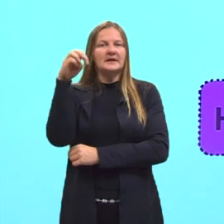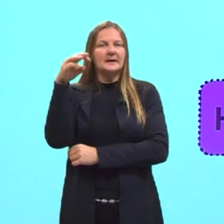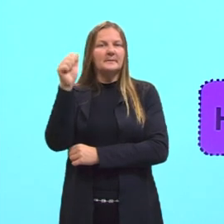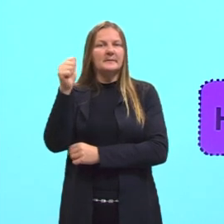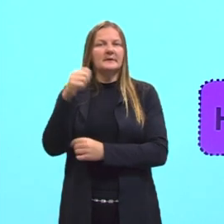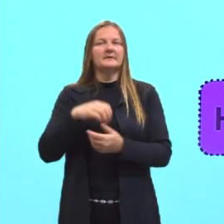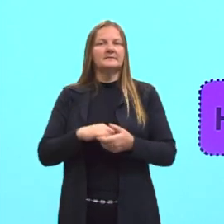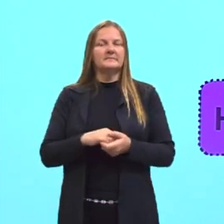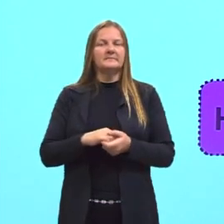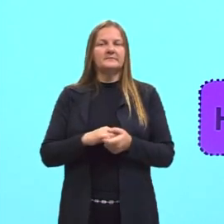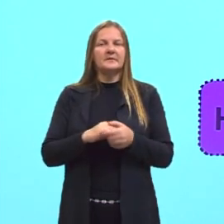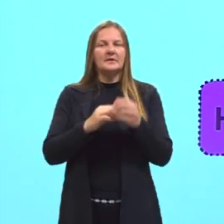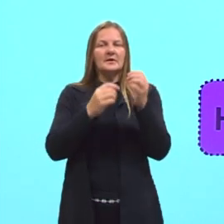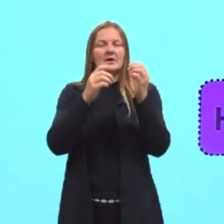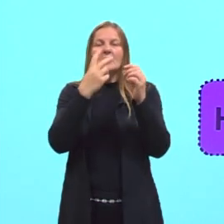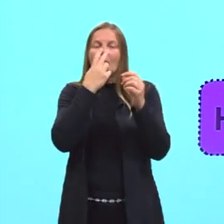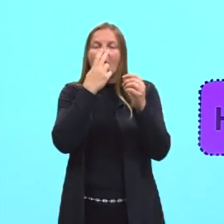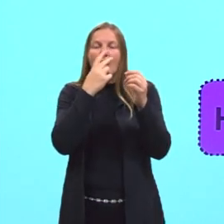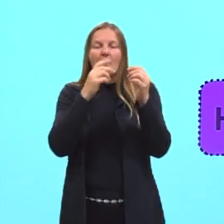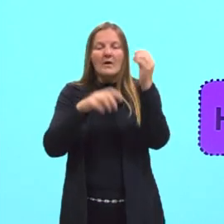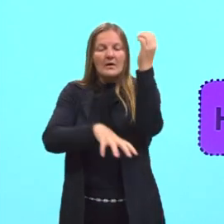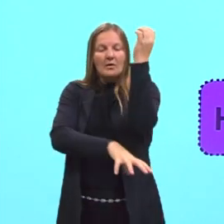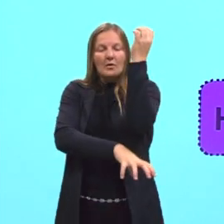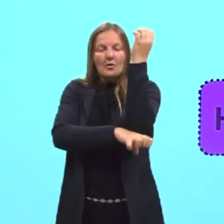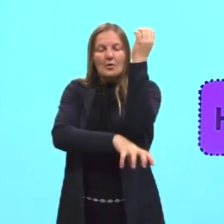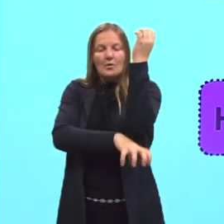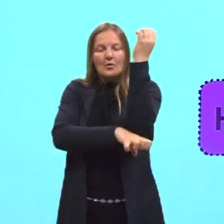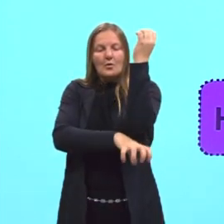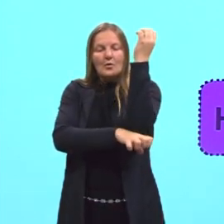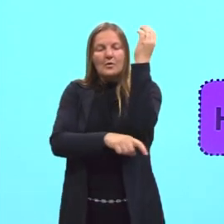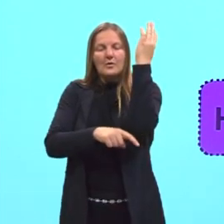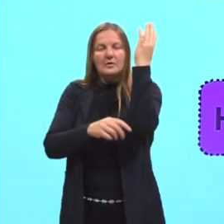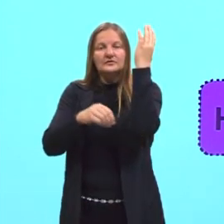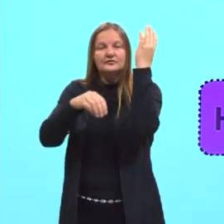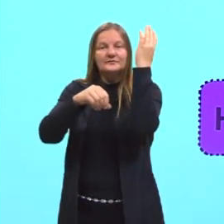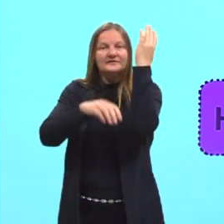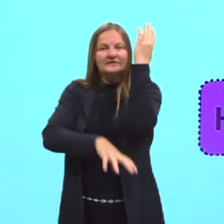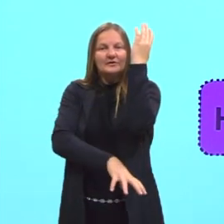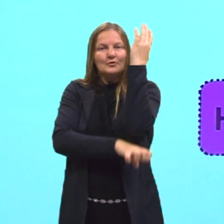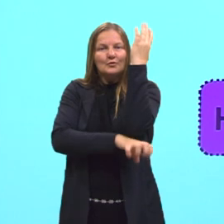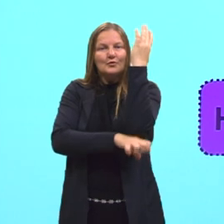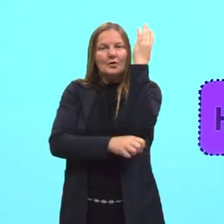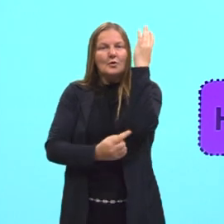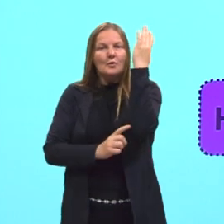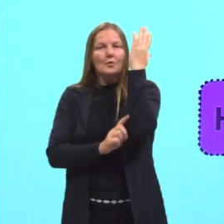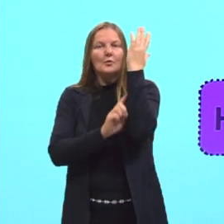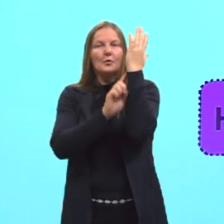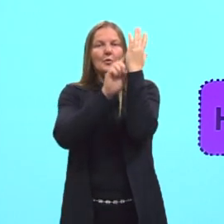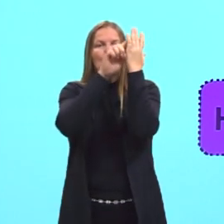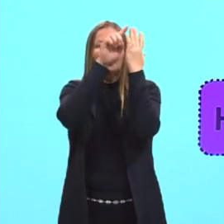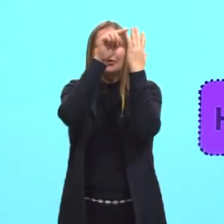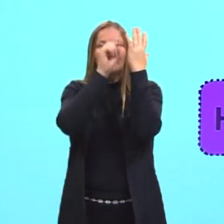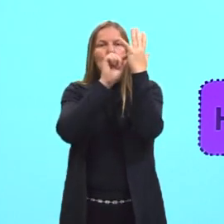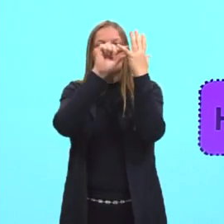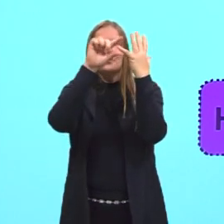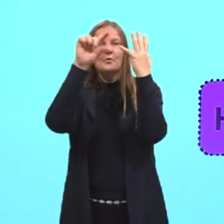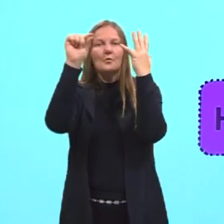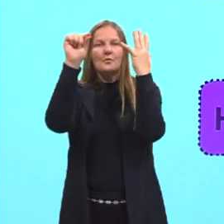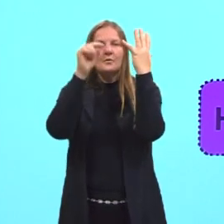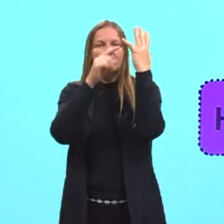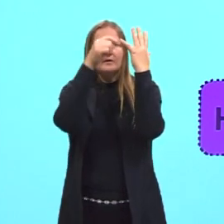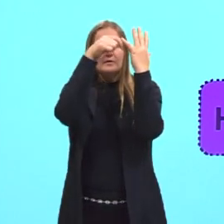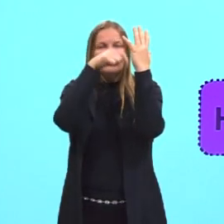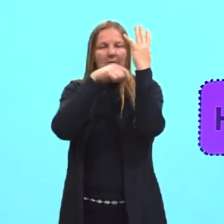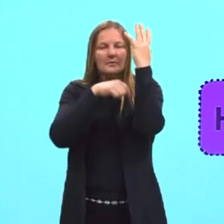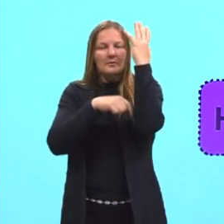atuar na condução de seiva, condução de substâncias. Lá da raiz até a folha, da folha para a raiz.